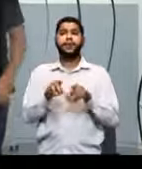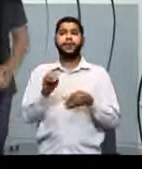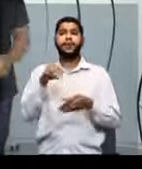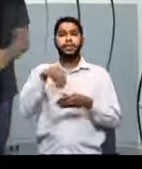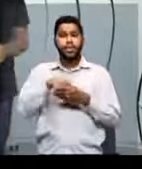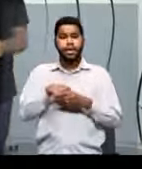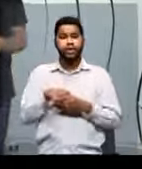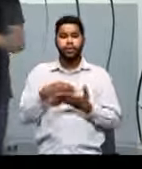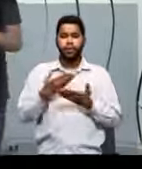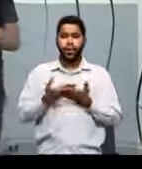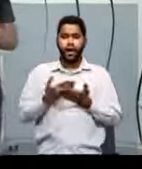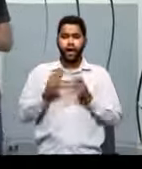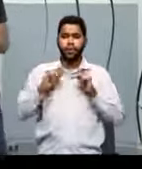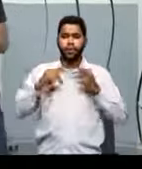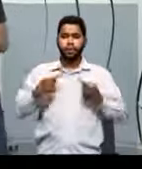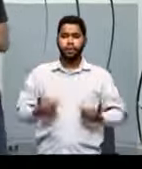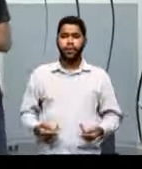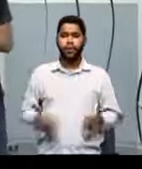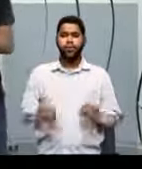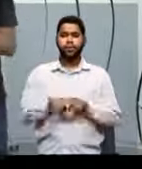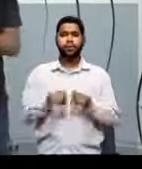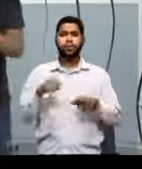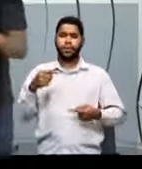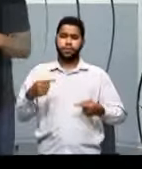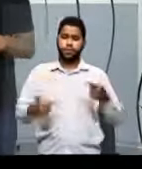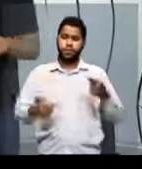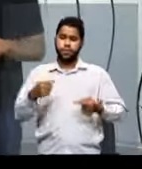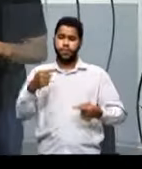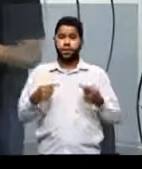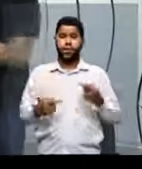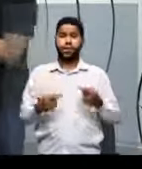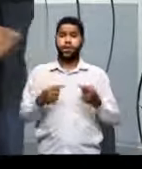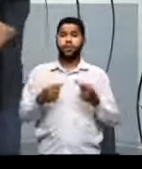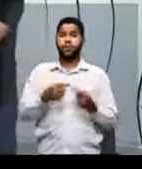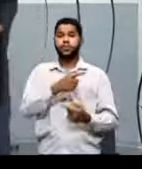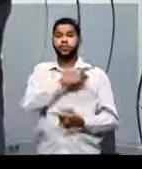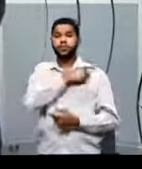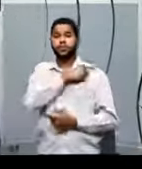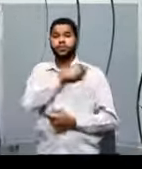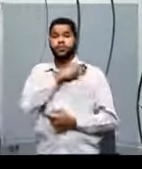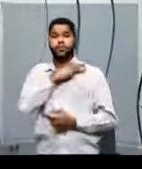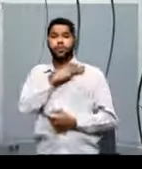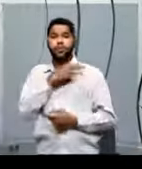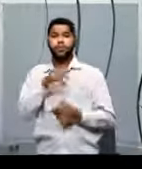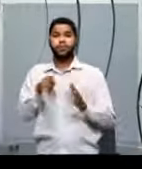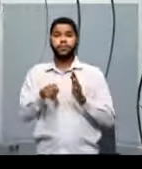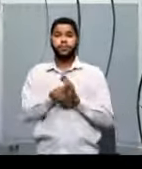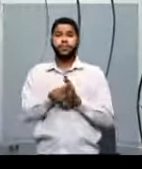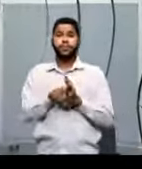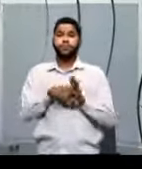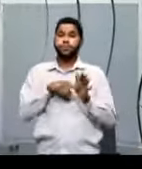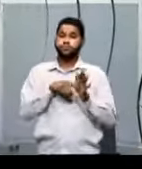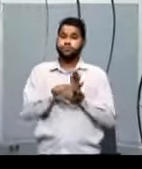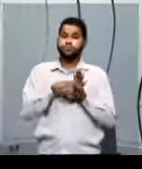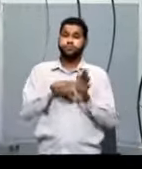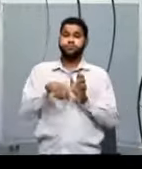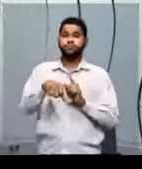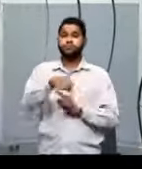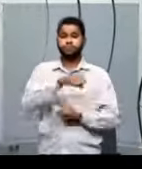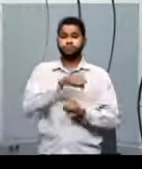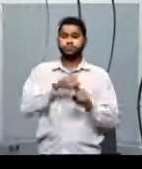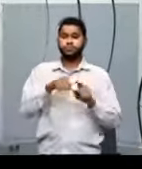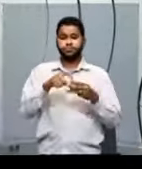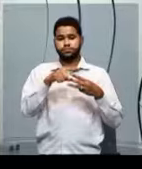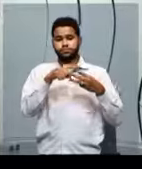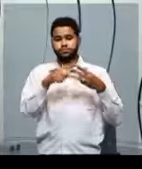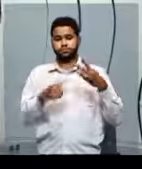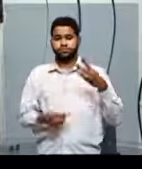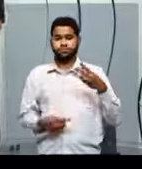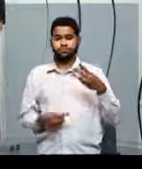e política. Ou seja, as aulas de sociologia no ensino médio, elas são aulas de ciências sociais. Ok?